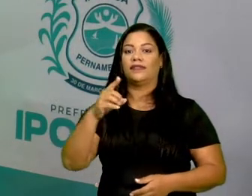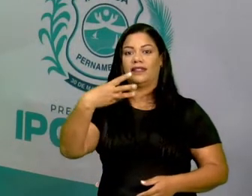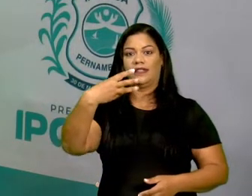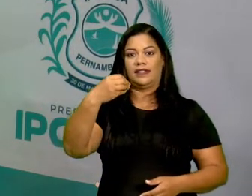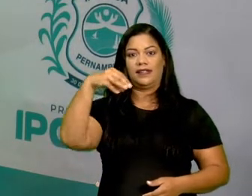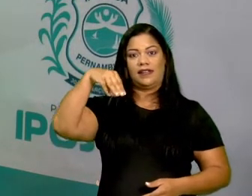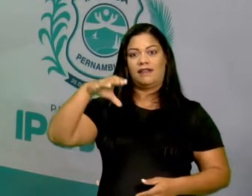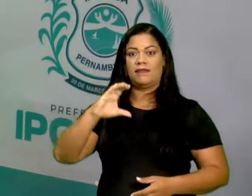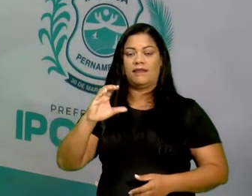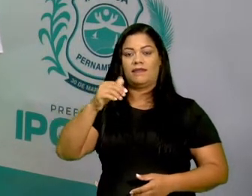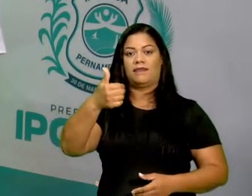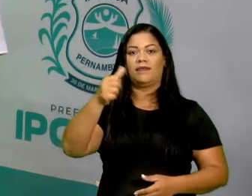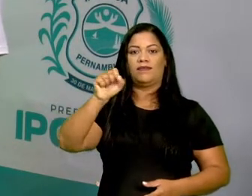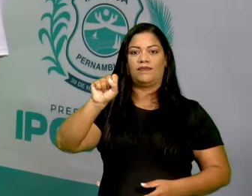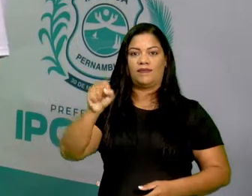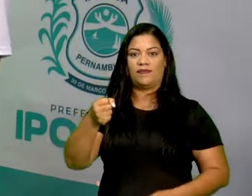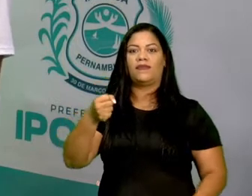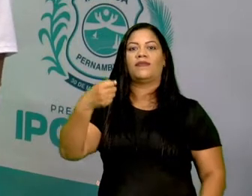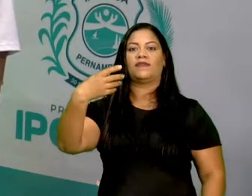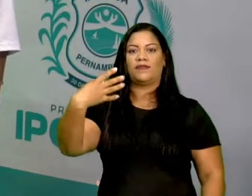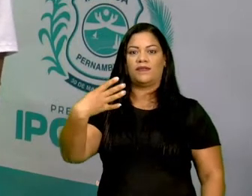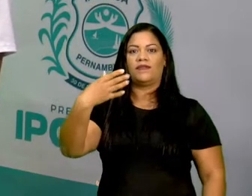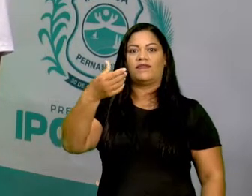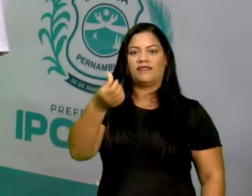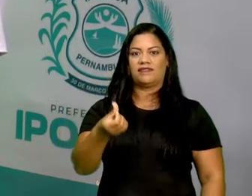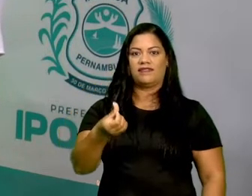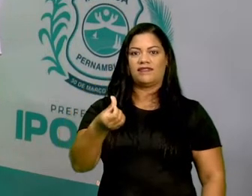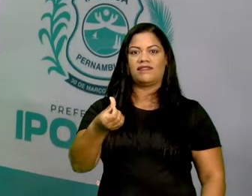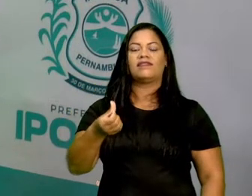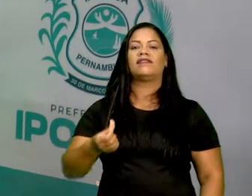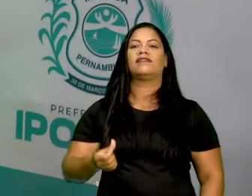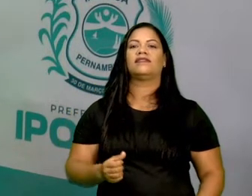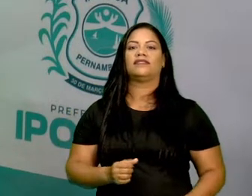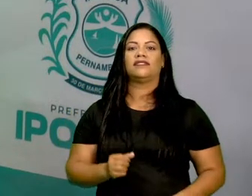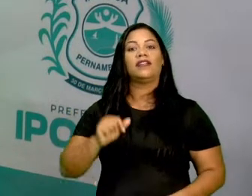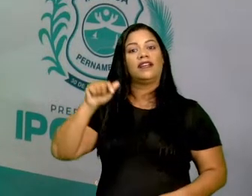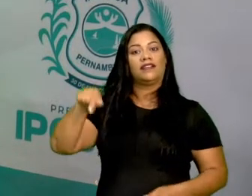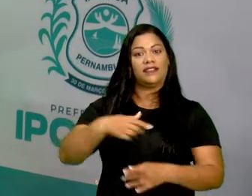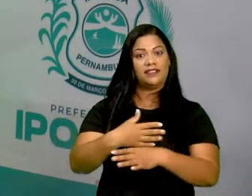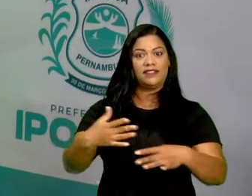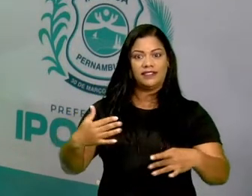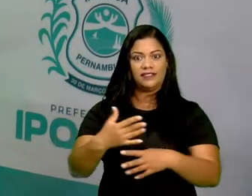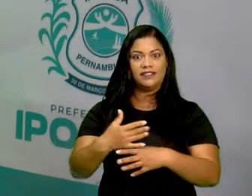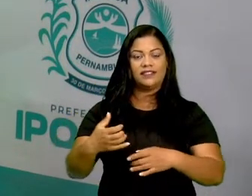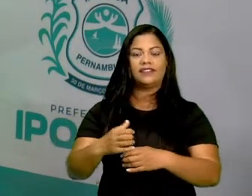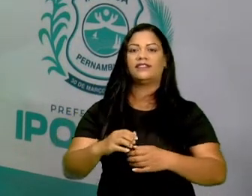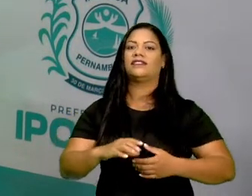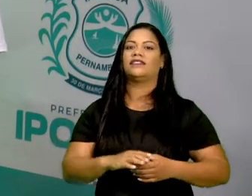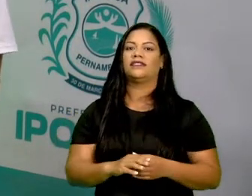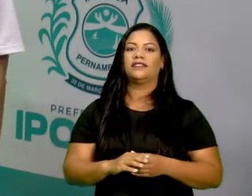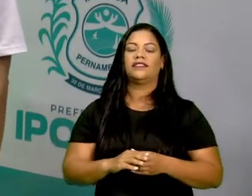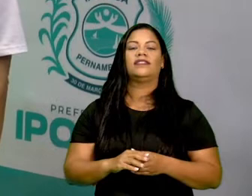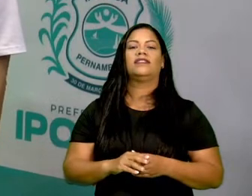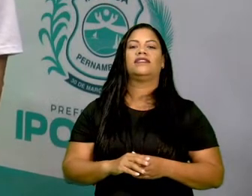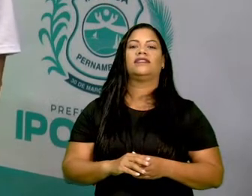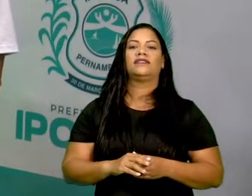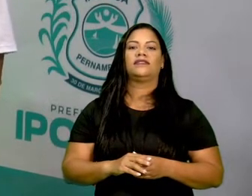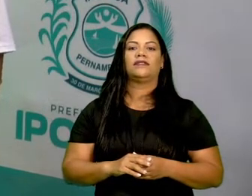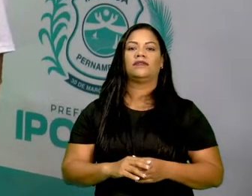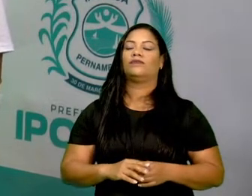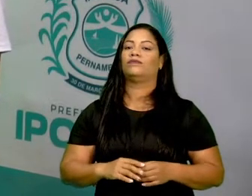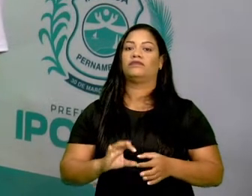de março de 1846, Ipojuca se tornou um município